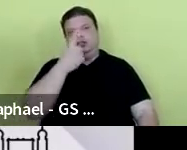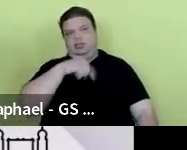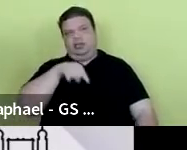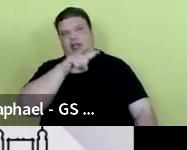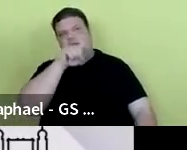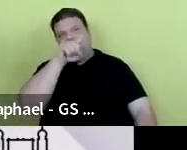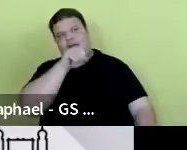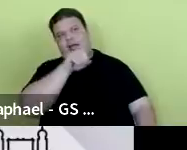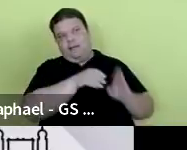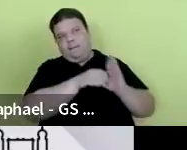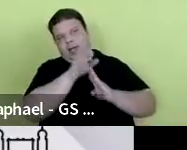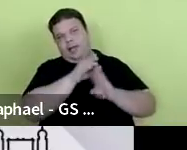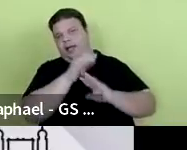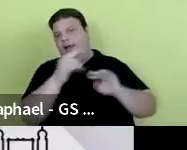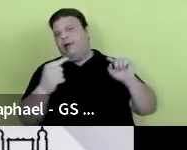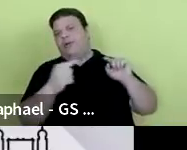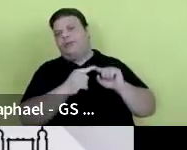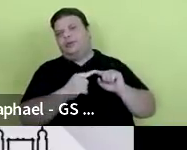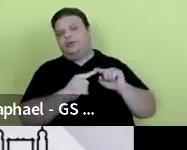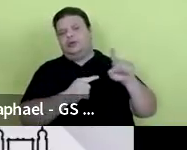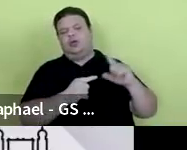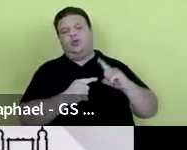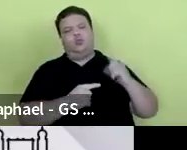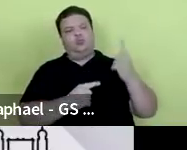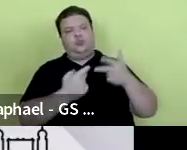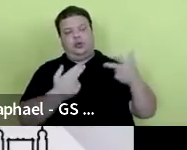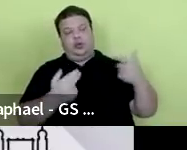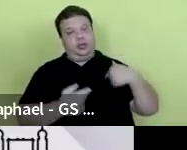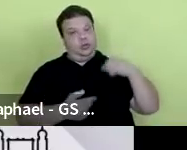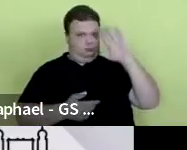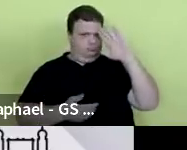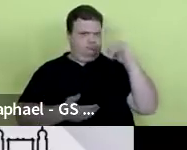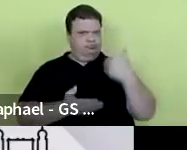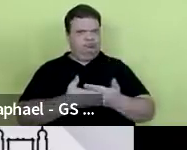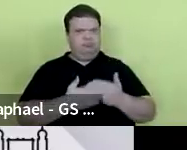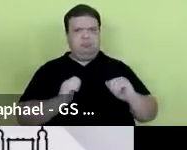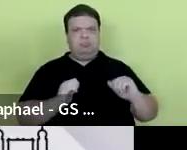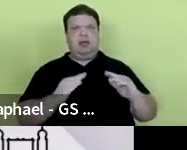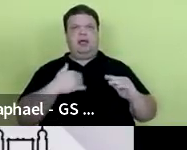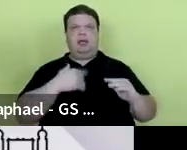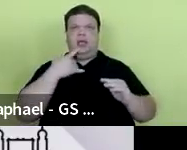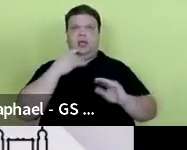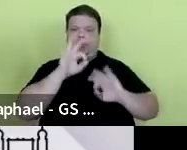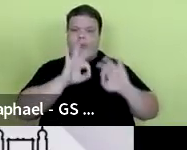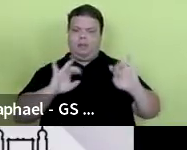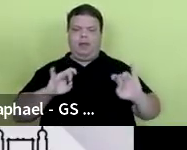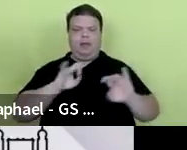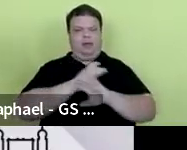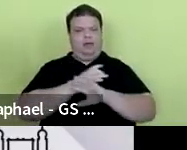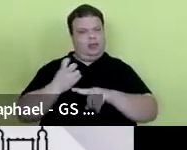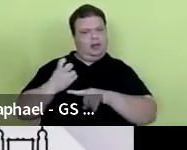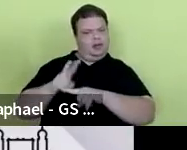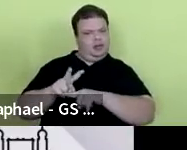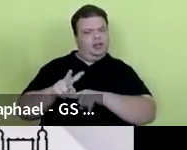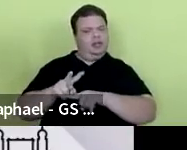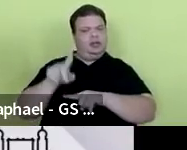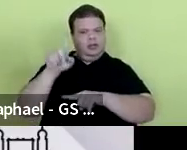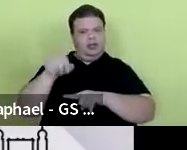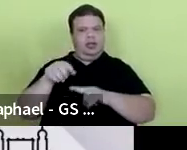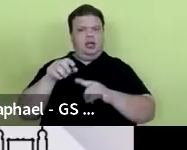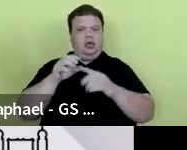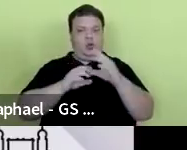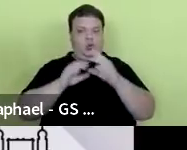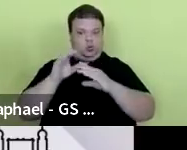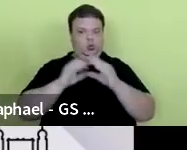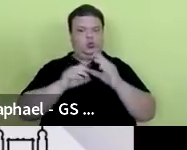mensagem que se refere a uma coisa que eu acredito e que eu me preparei para ingressar no meu concurso na Fiocruz, eu me